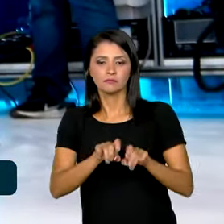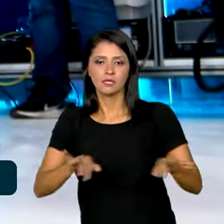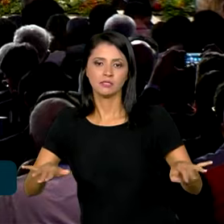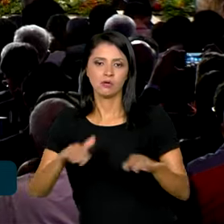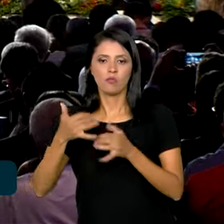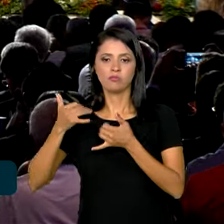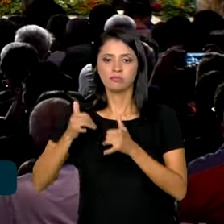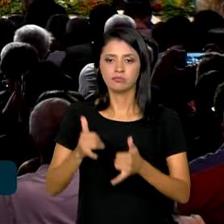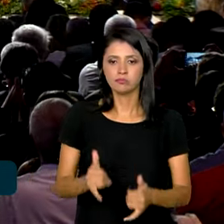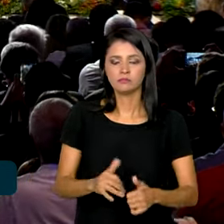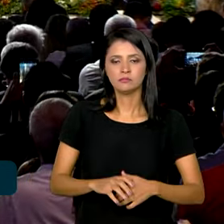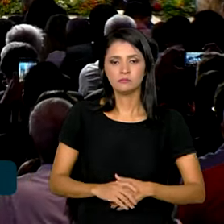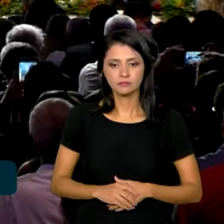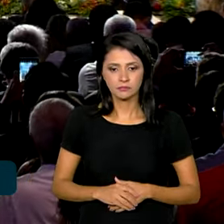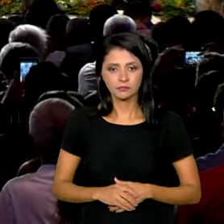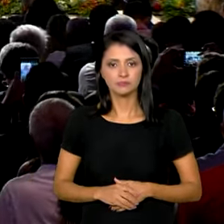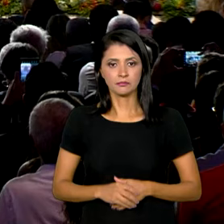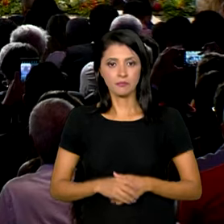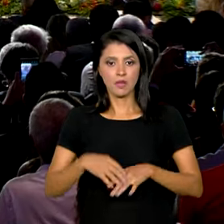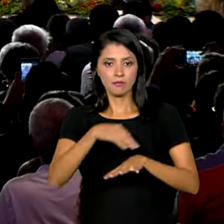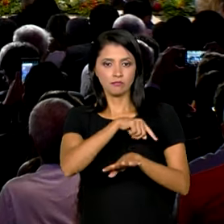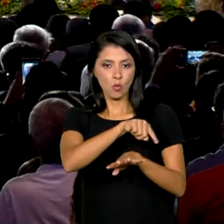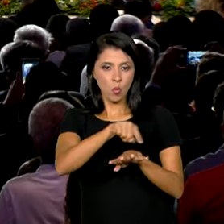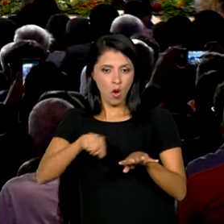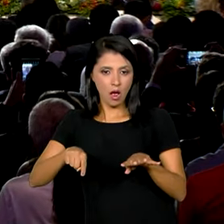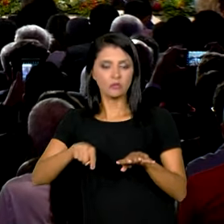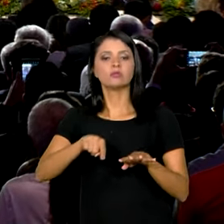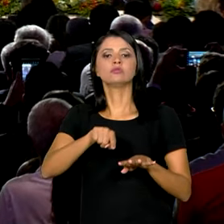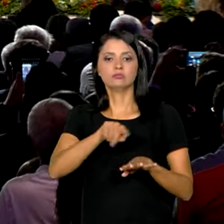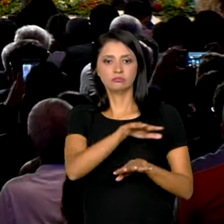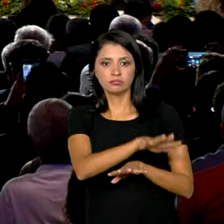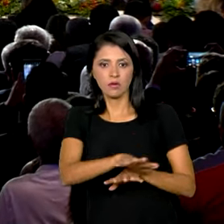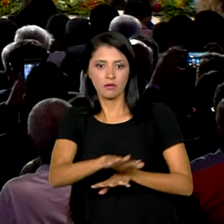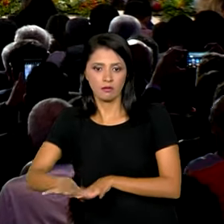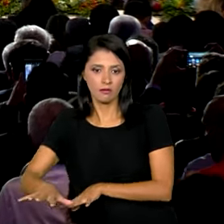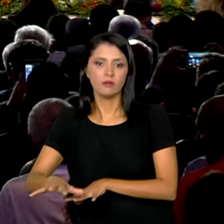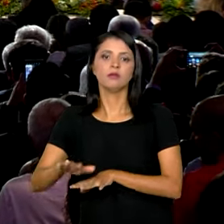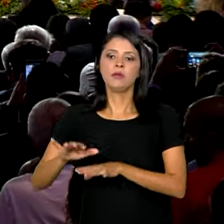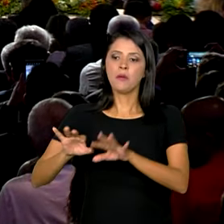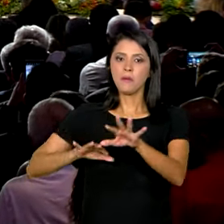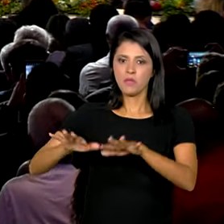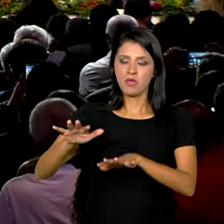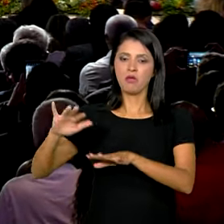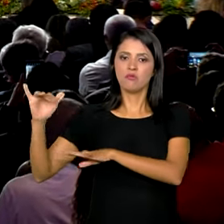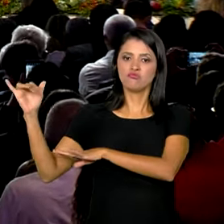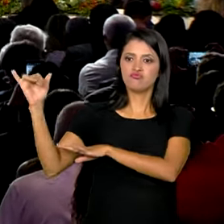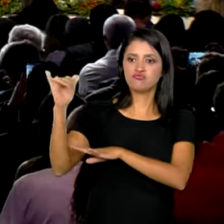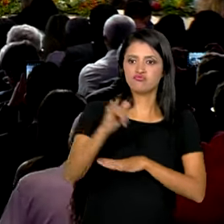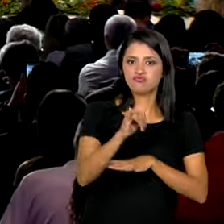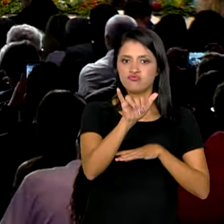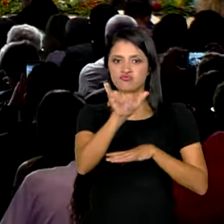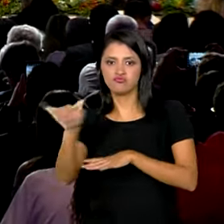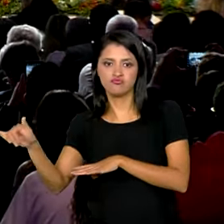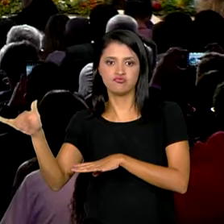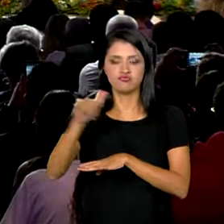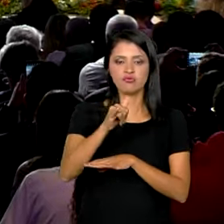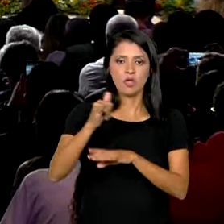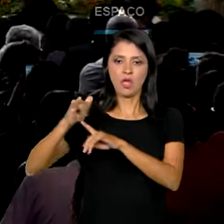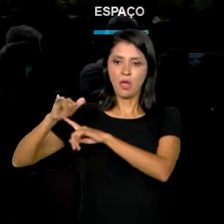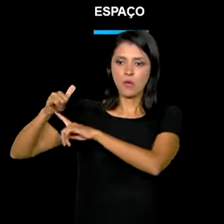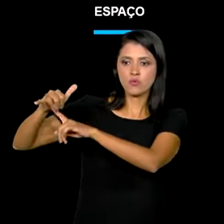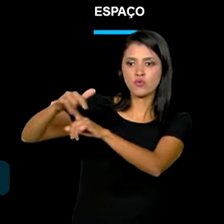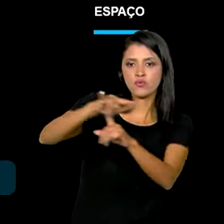elétrica. Vai atuar nesses quatro segmentos, mobilidade aérea avançada, entende-se aqui drones